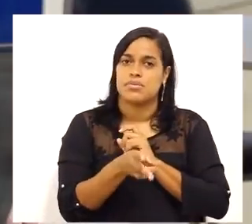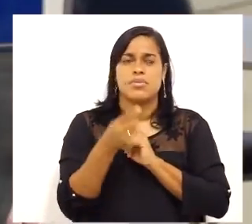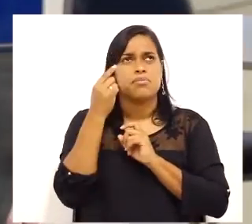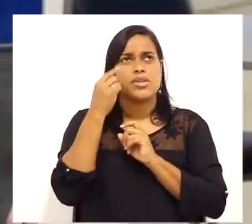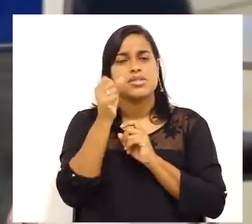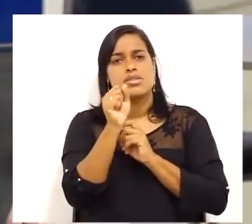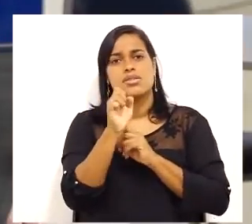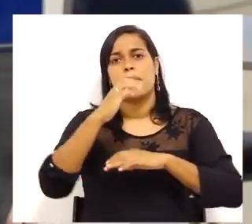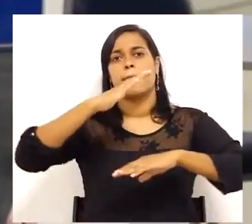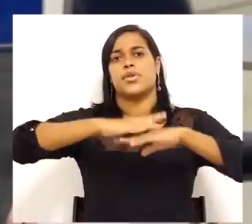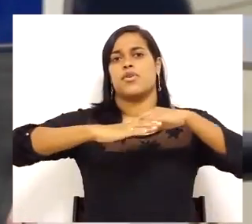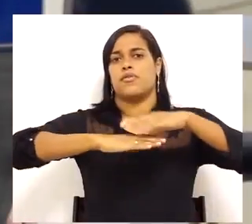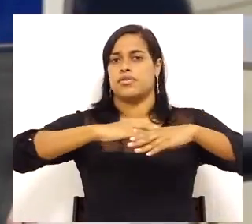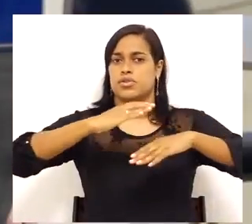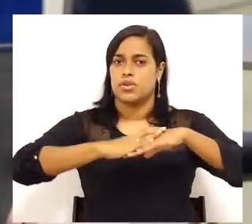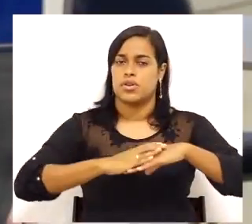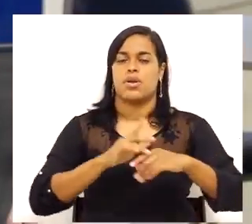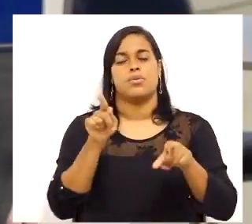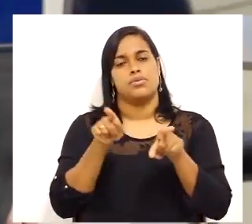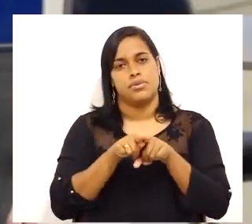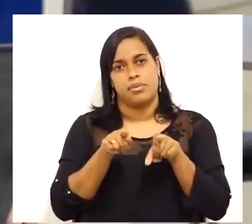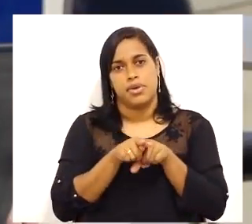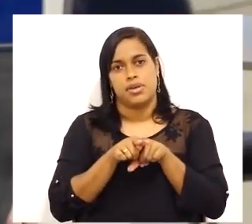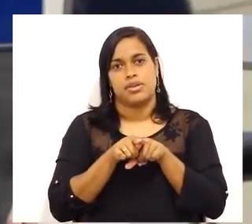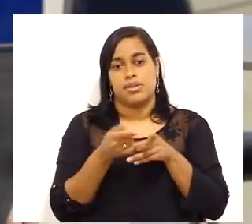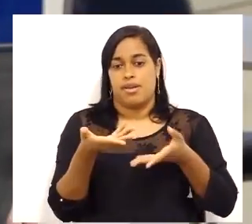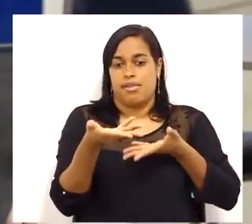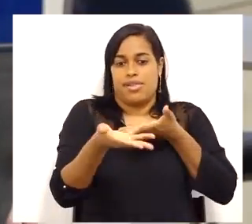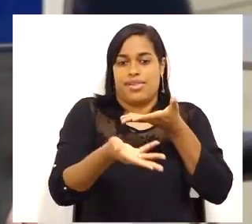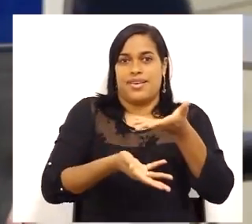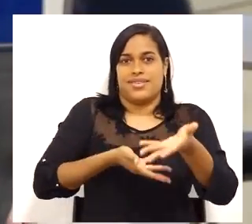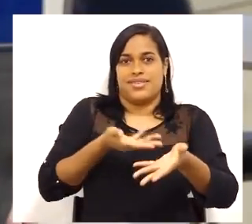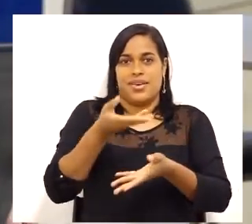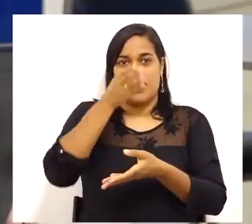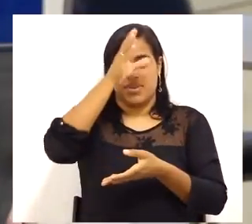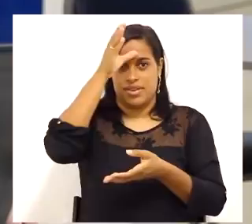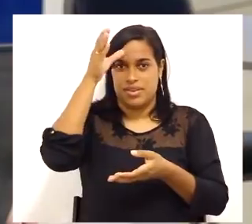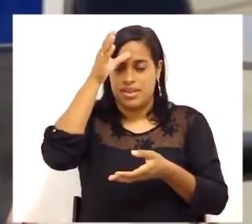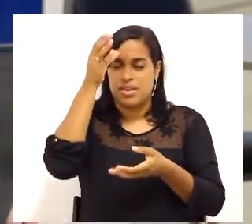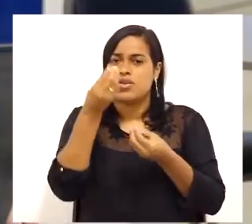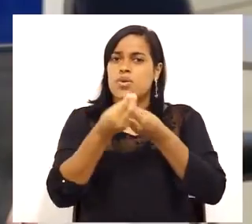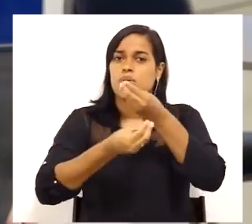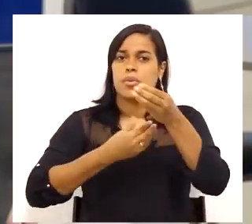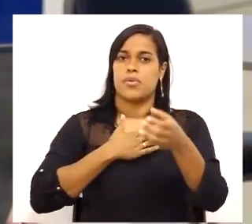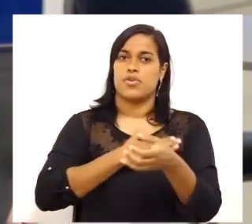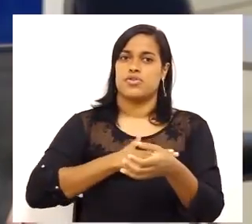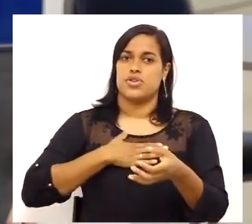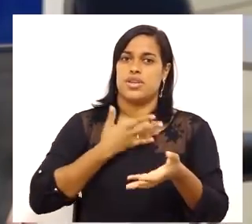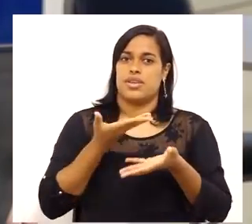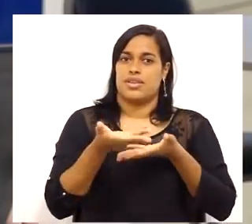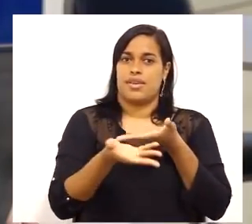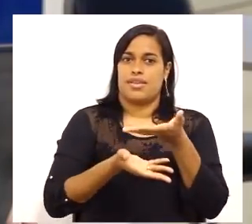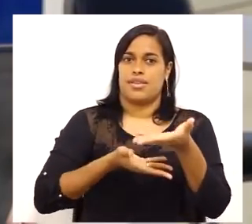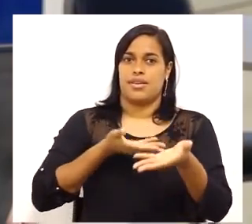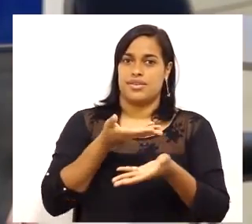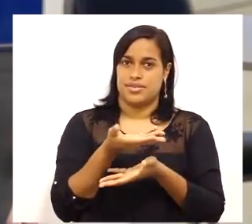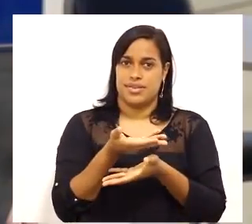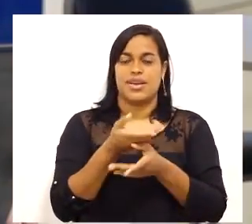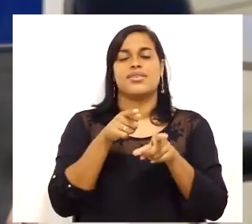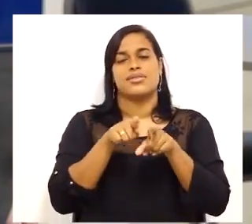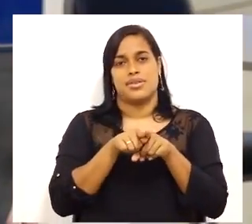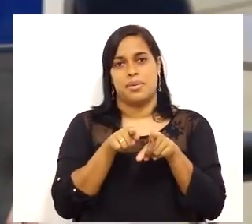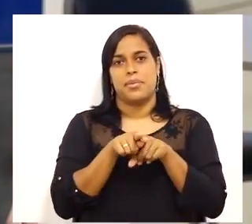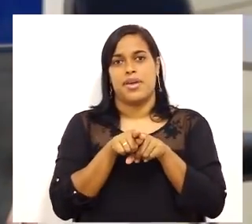De se colocar no lugar do outro. De atender o cliente como ele gostaria de ser atendido. Certamente nós